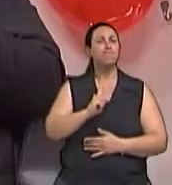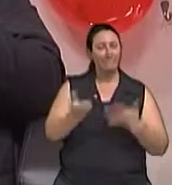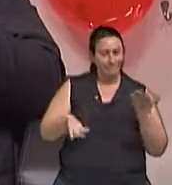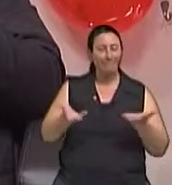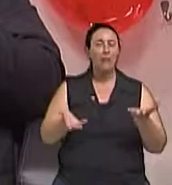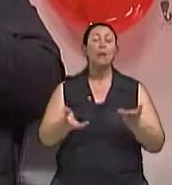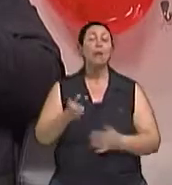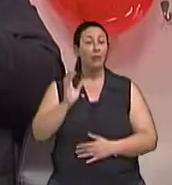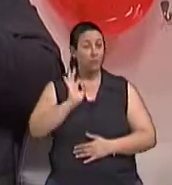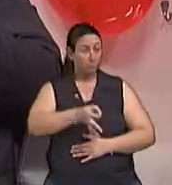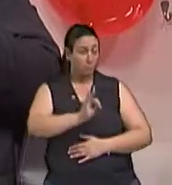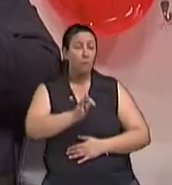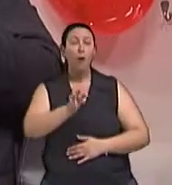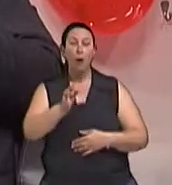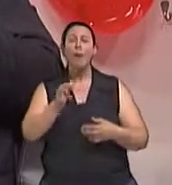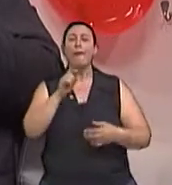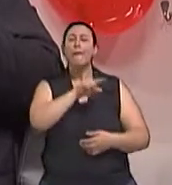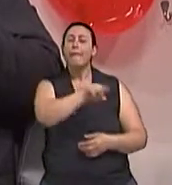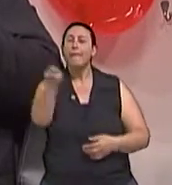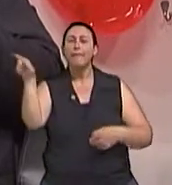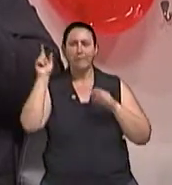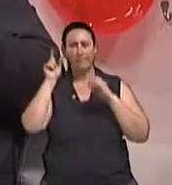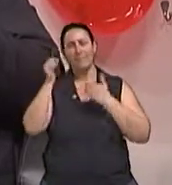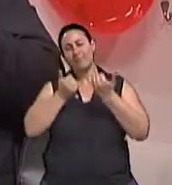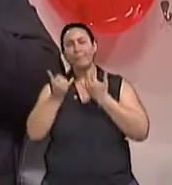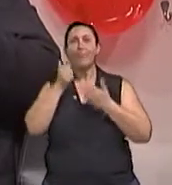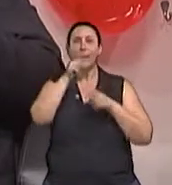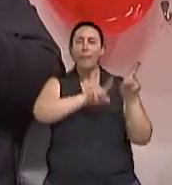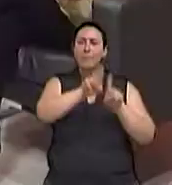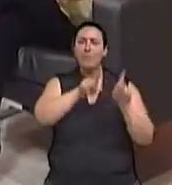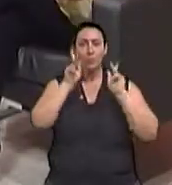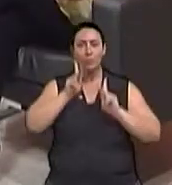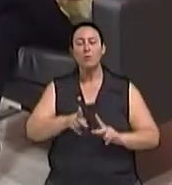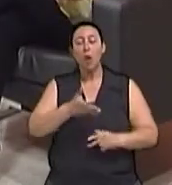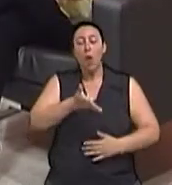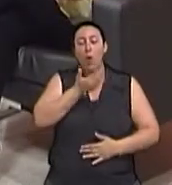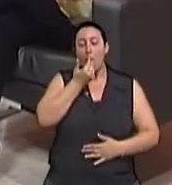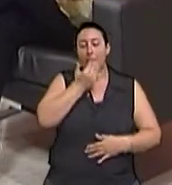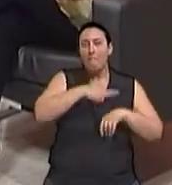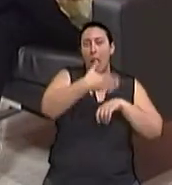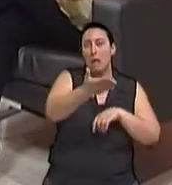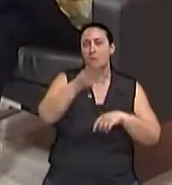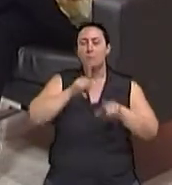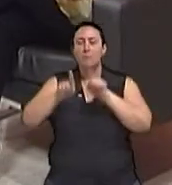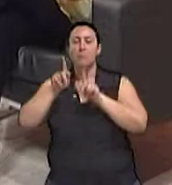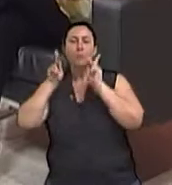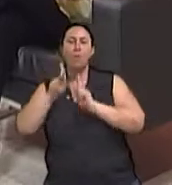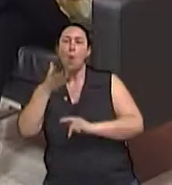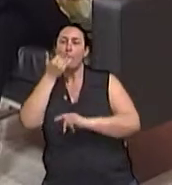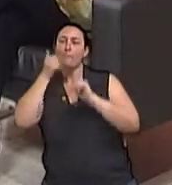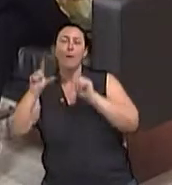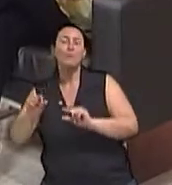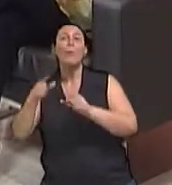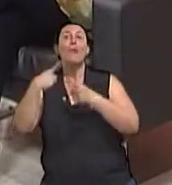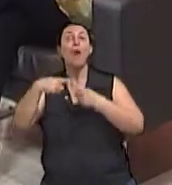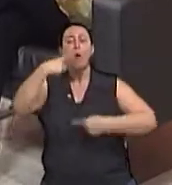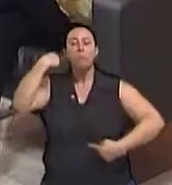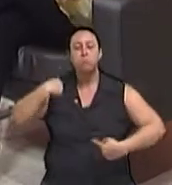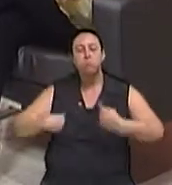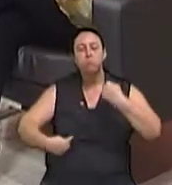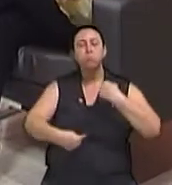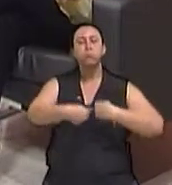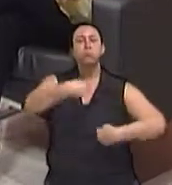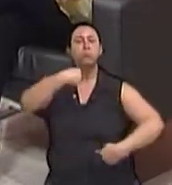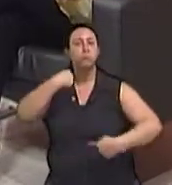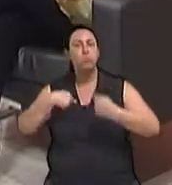assim como algumas pessoas necessitam comer mais, outras menos, tem um metabolismo mais acelerado, mais lento, etc. No popular, como se diz, também